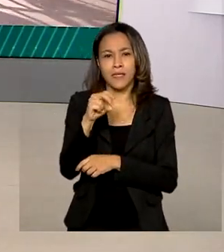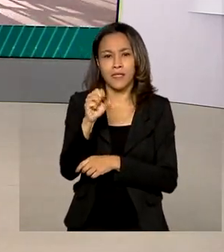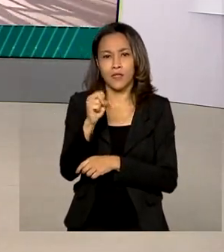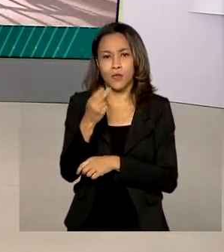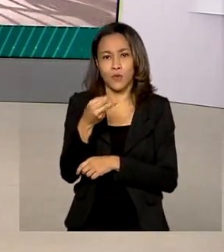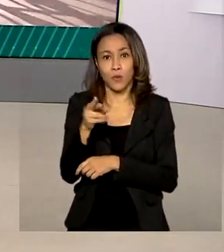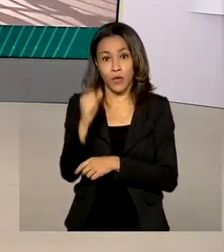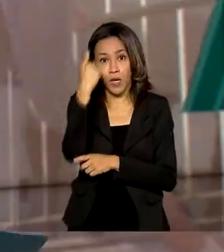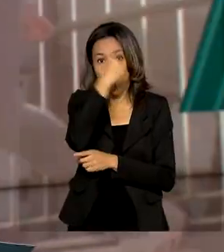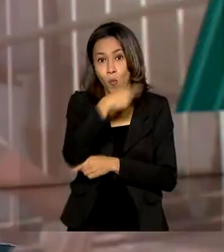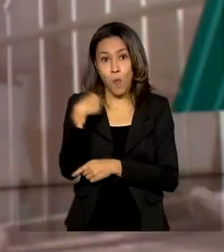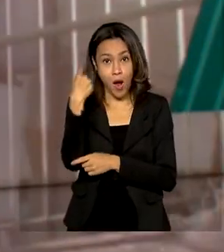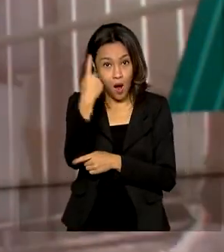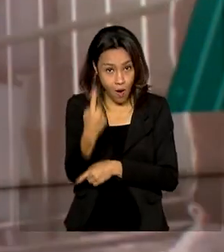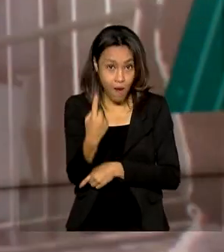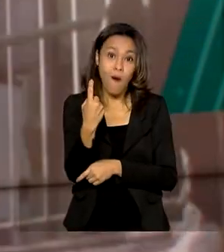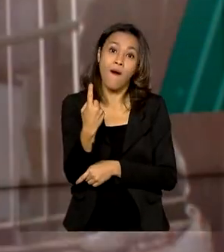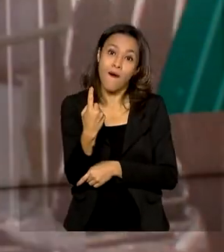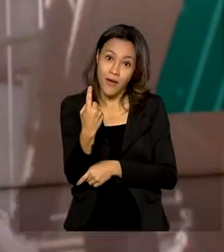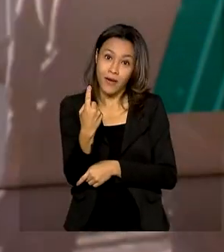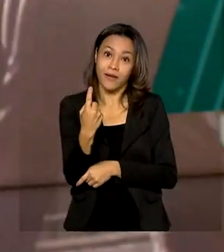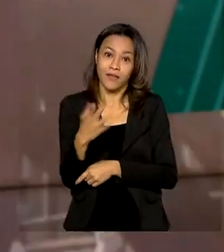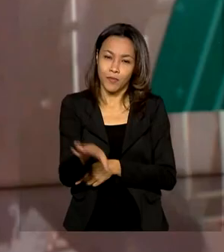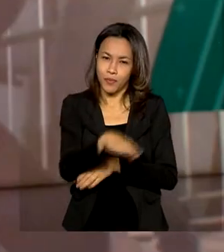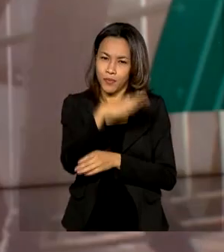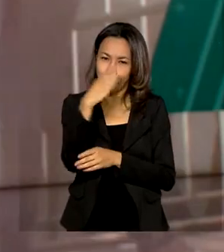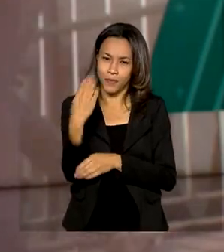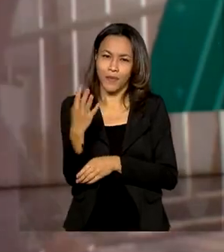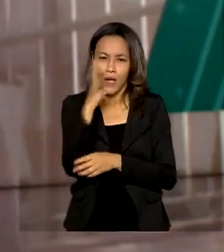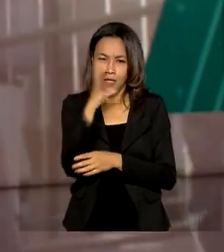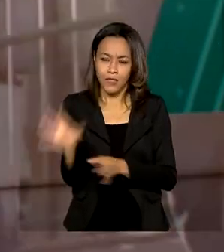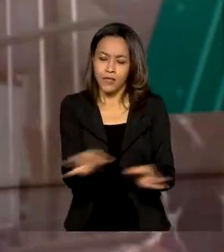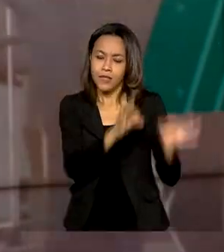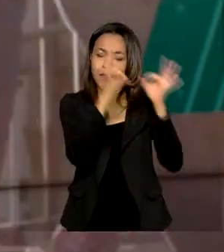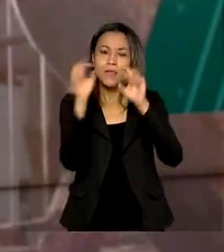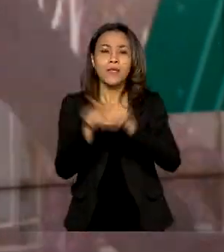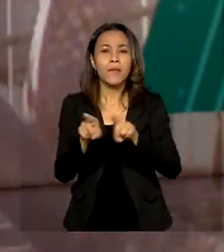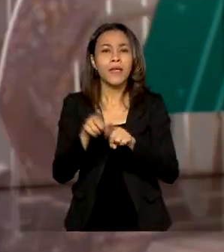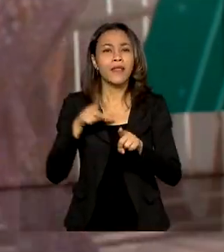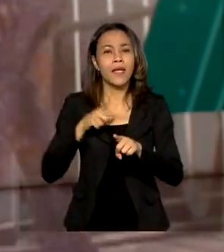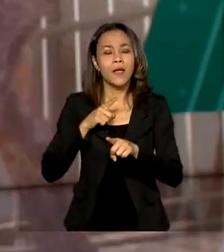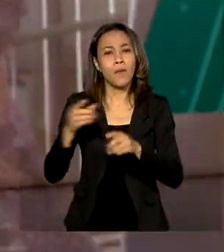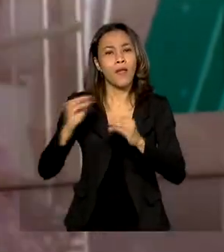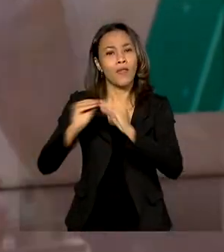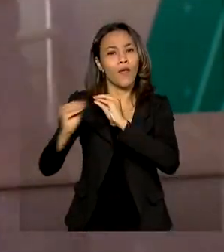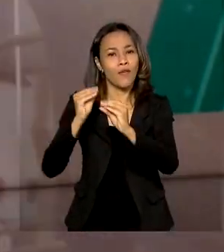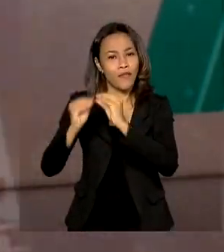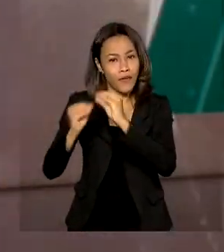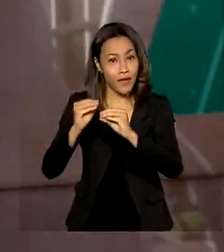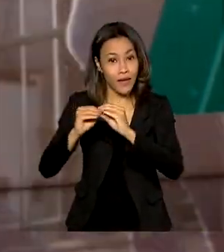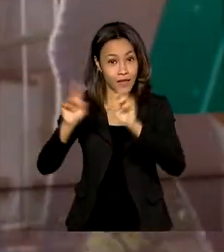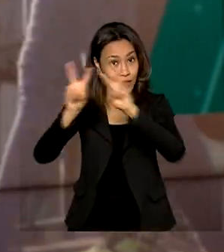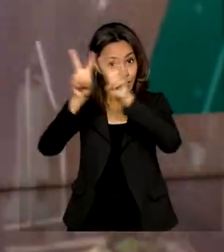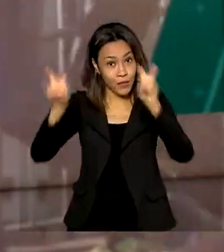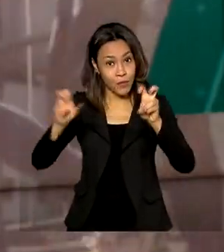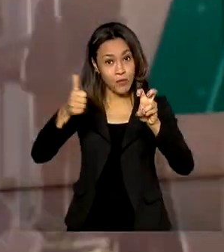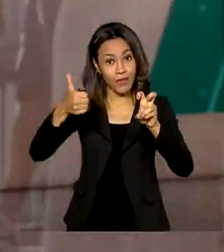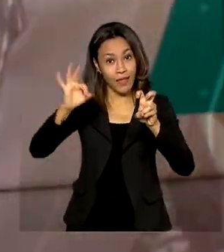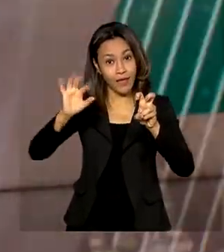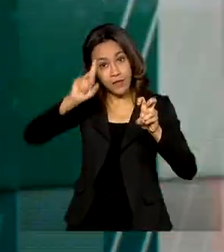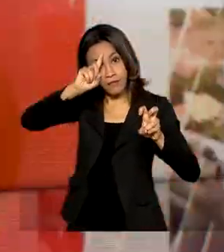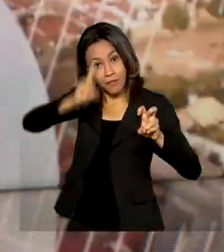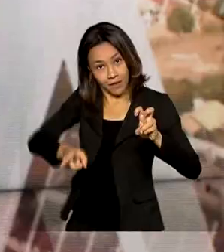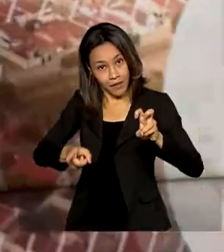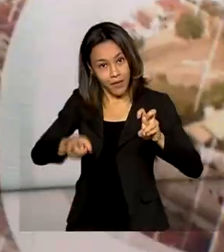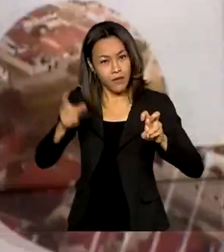uma hora de duração. E a partir de hoje a TV Brasil exibe a novela Os Dez Mandamentos às 8h30 da noite. A superprodução